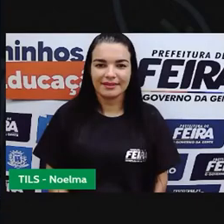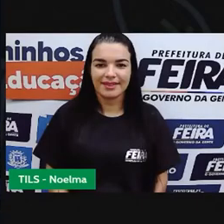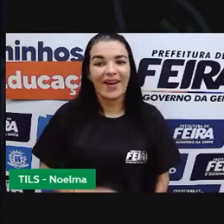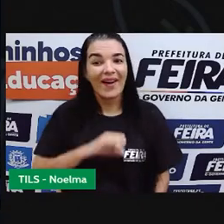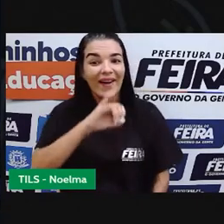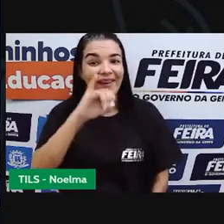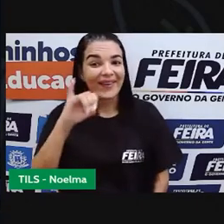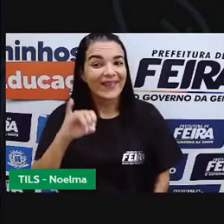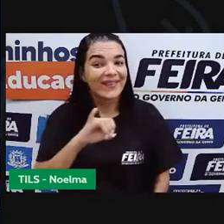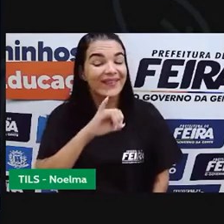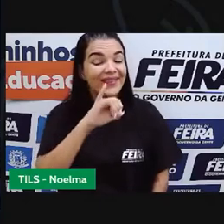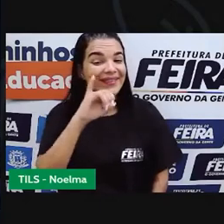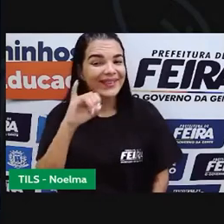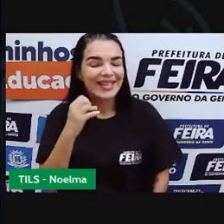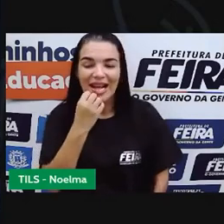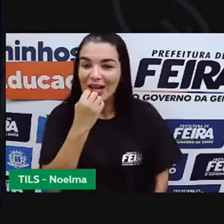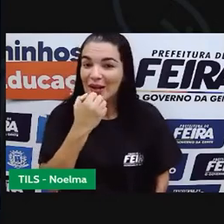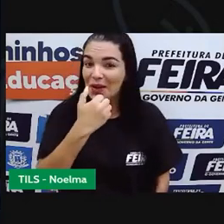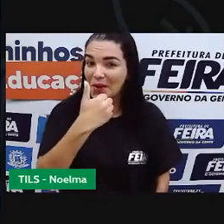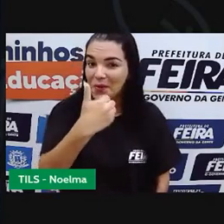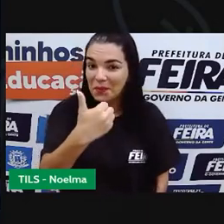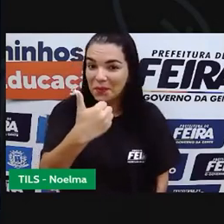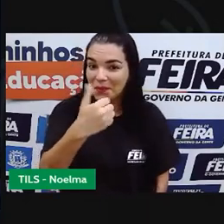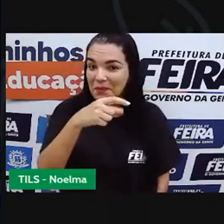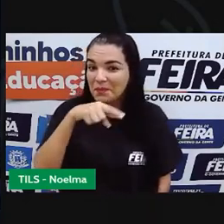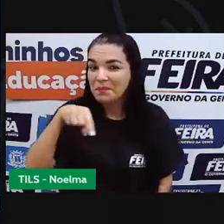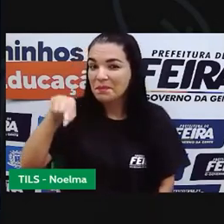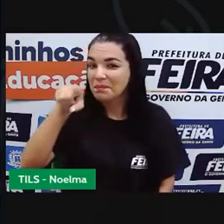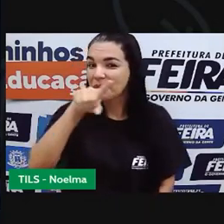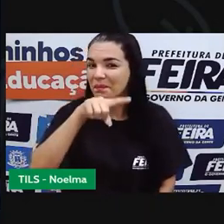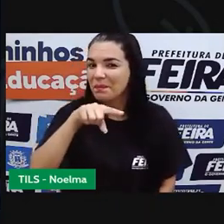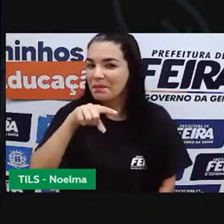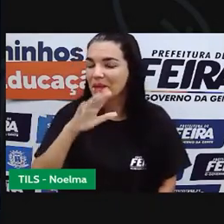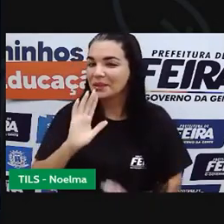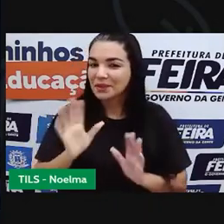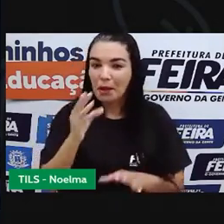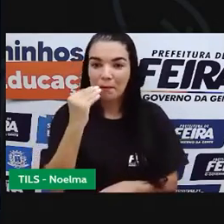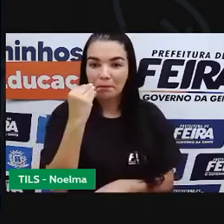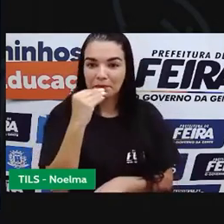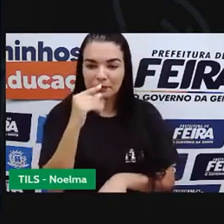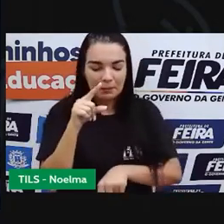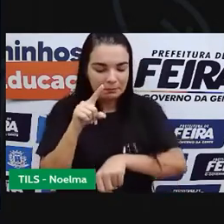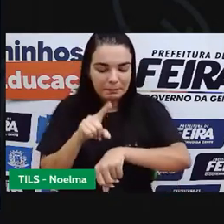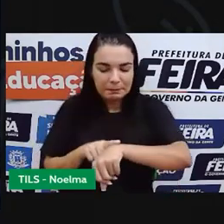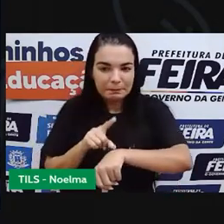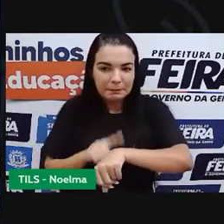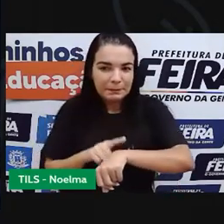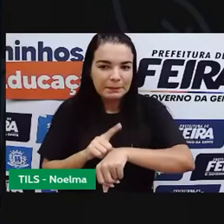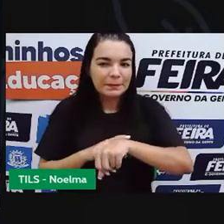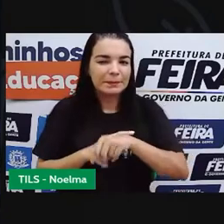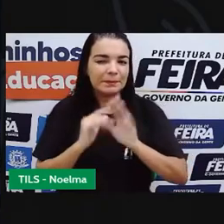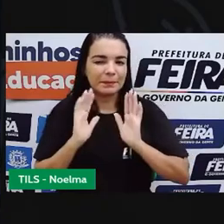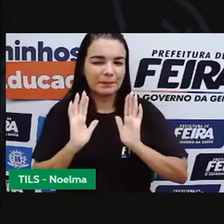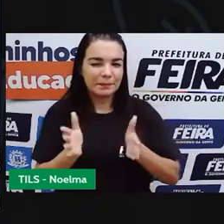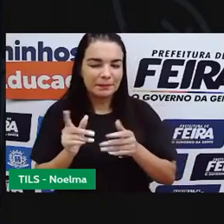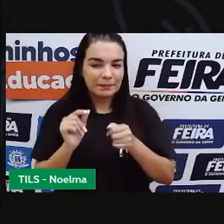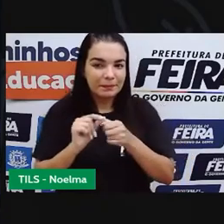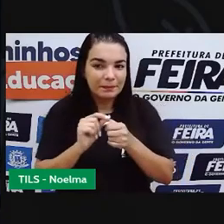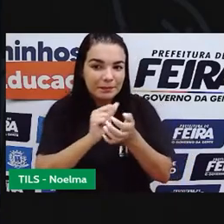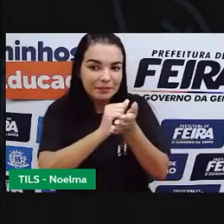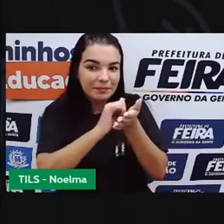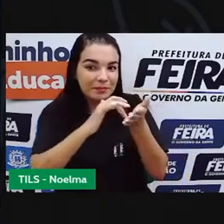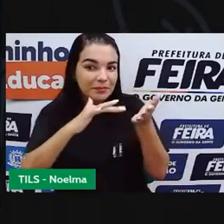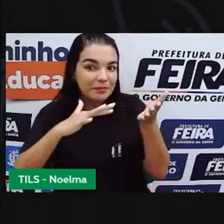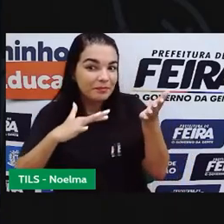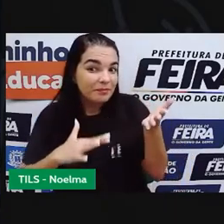Olá, amores! E aí, tudo bem com vocês? Aproveitaram esse tempinho que vocês tiveram aí para realizar a atividade de